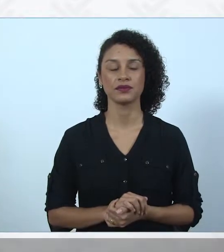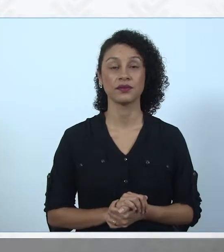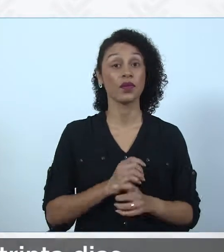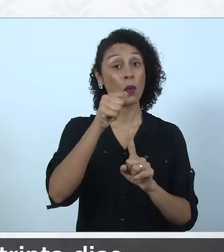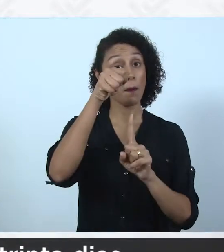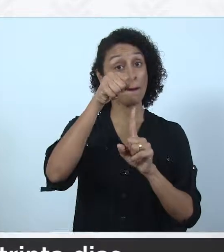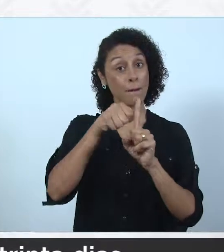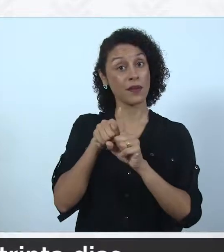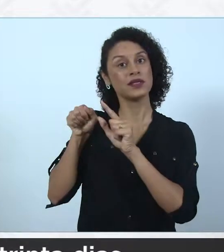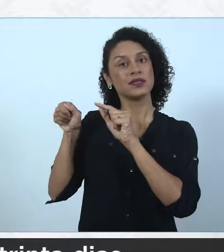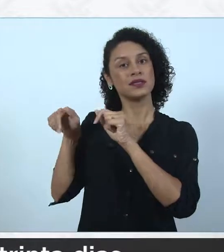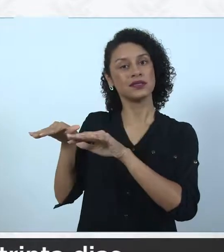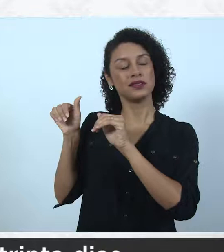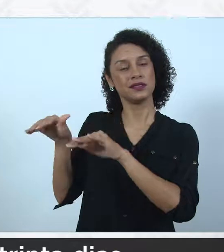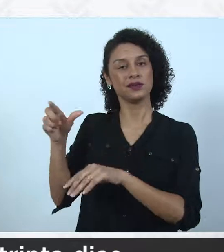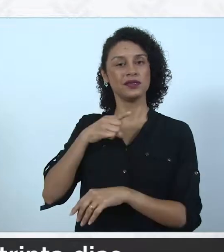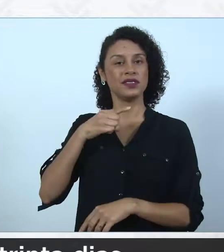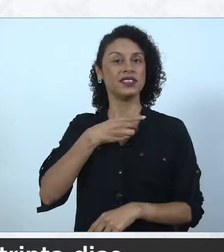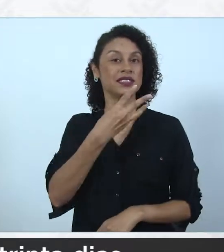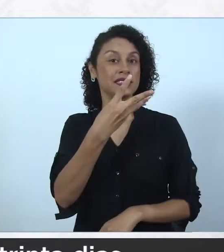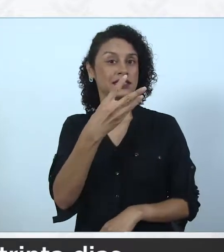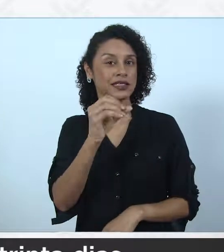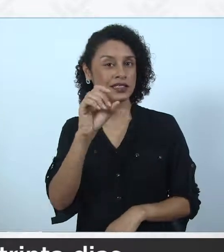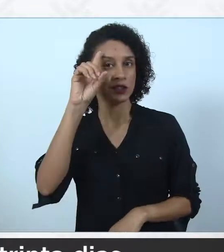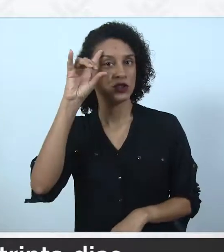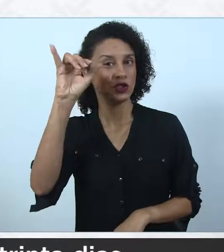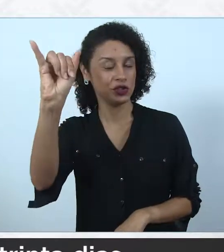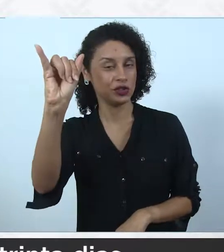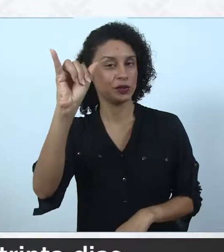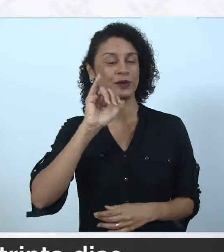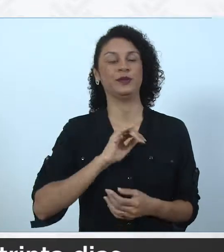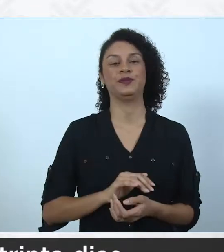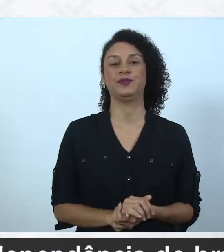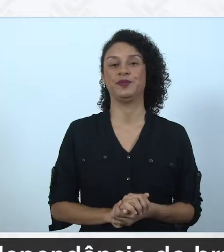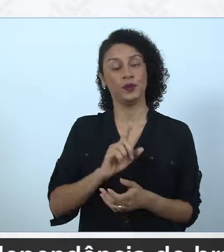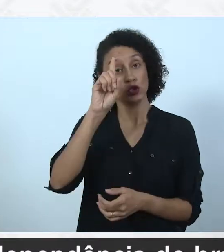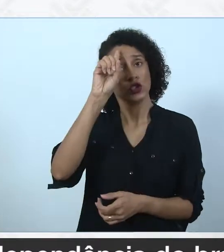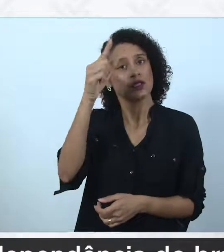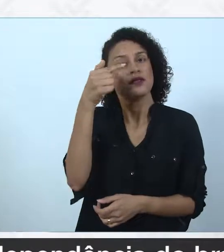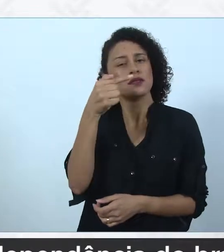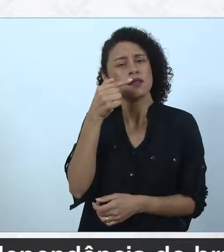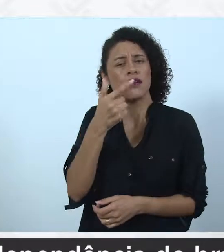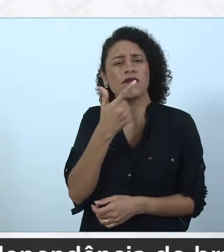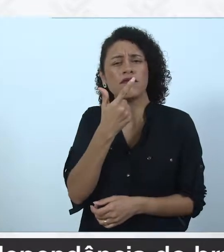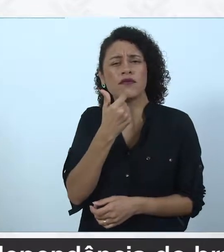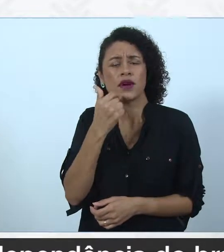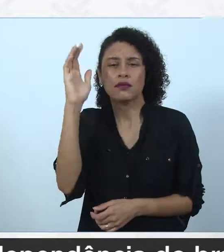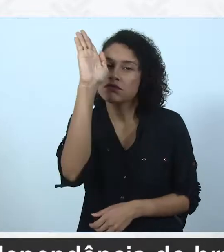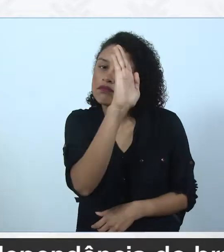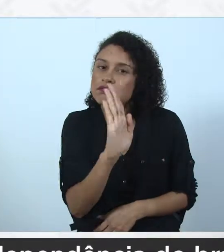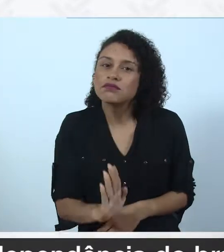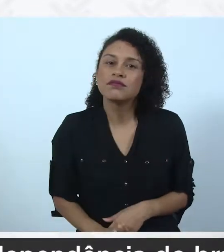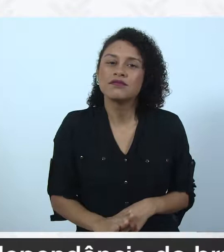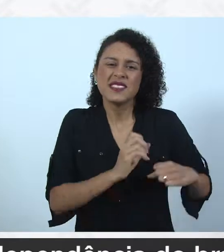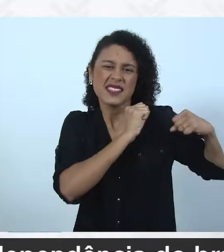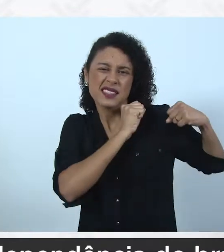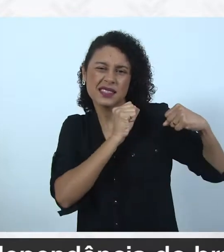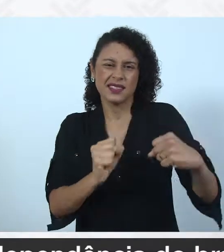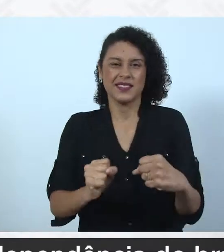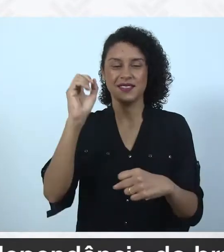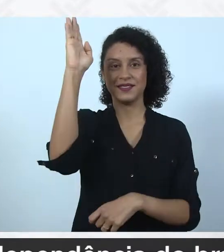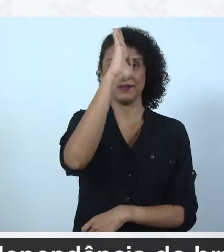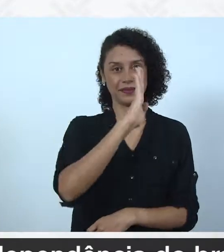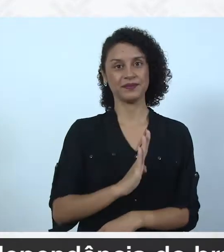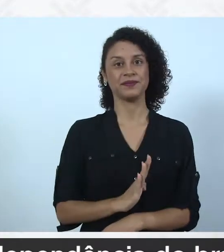O mês de setembro tem 30 dias, sendo o dia 7 Feriado Nacional